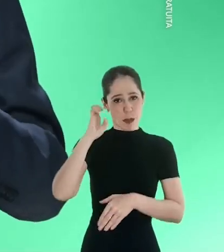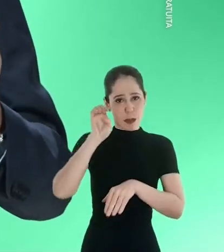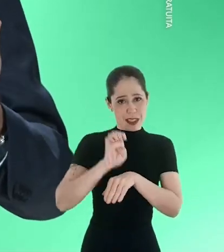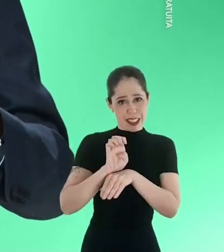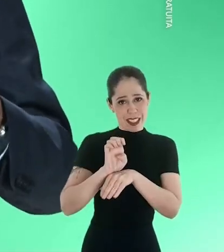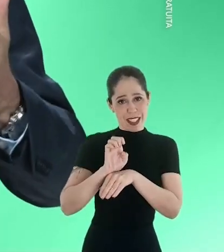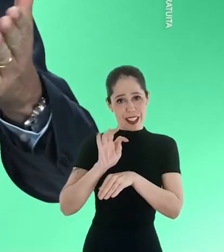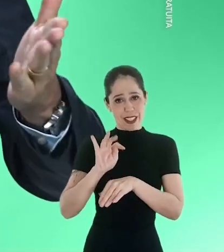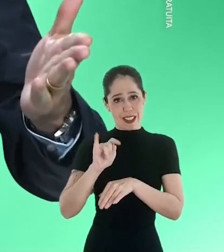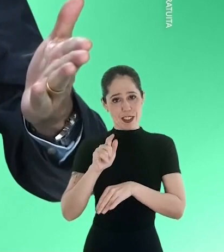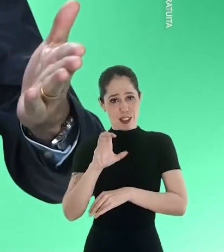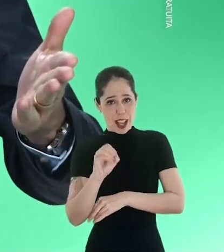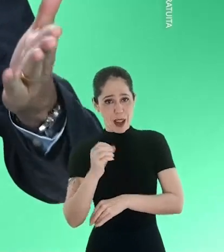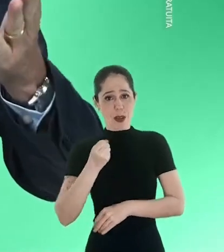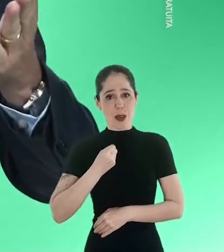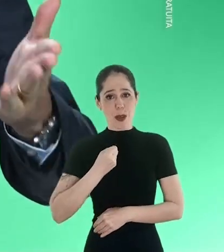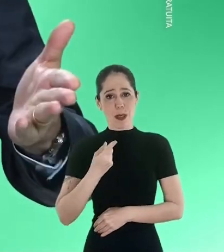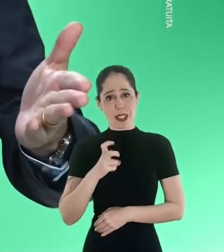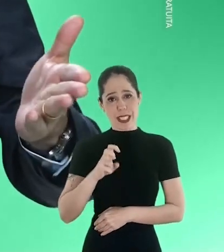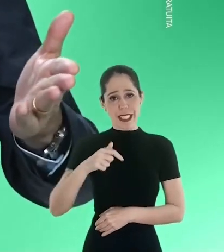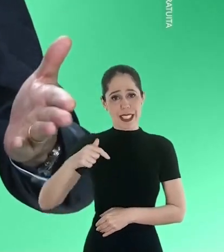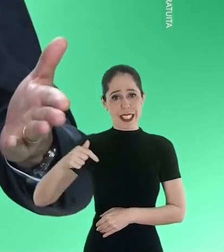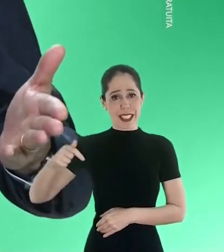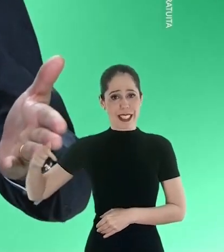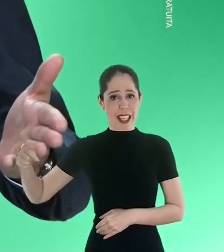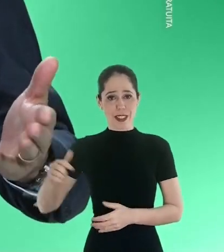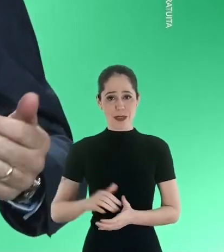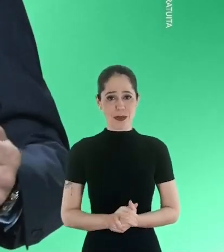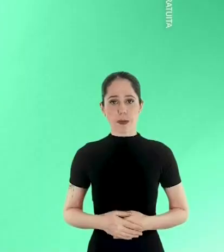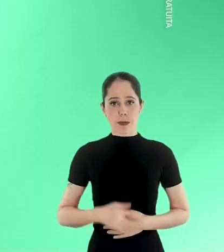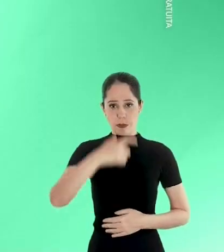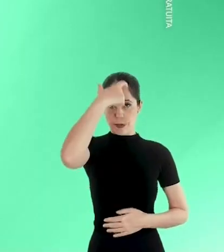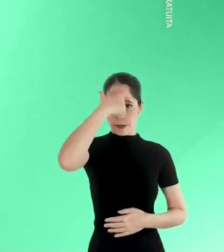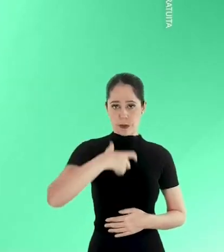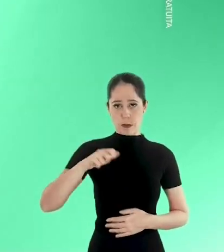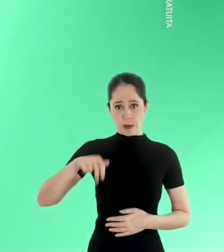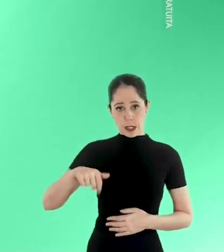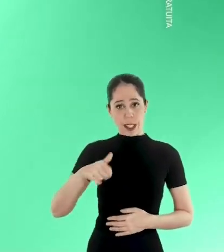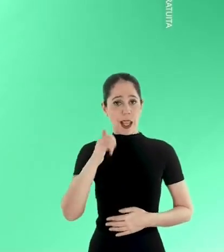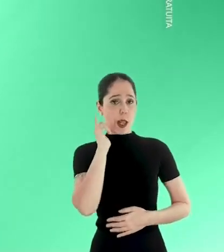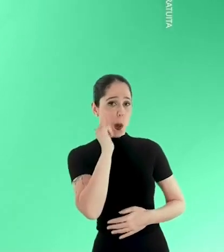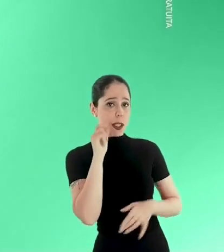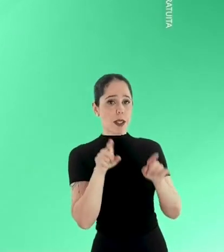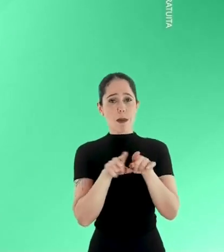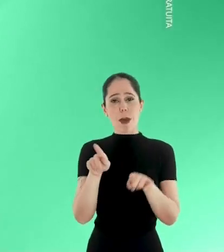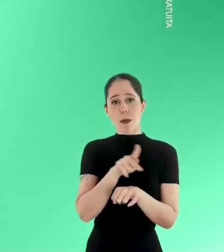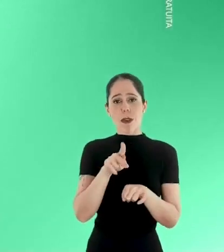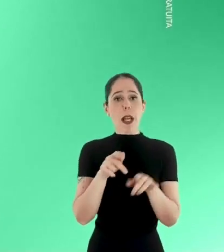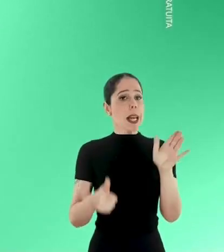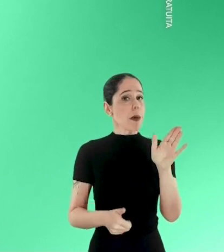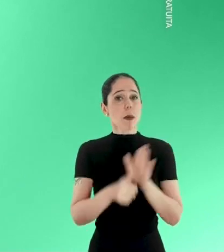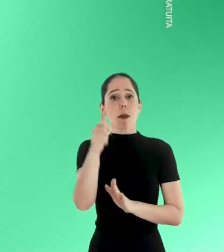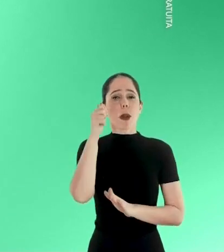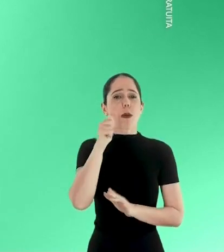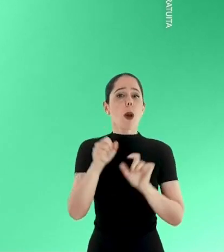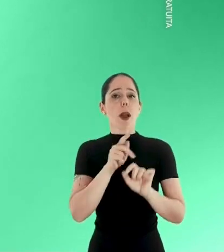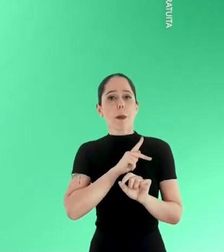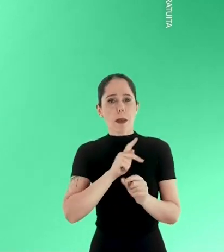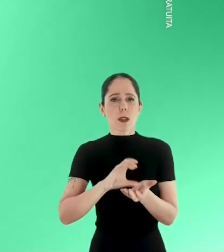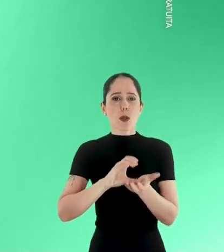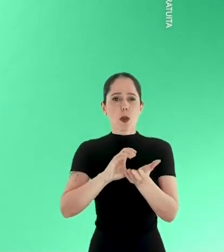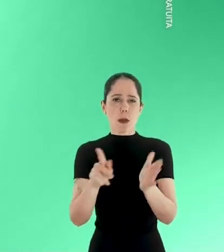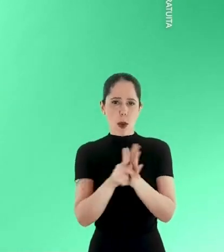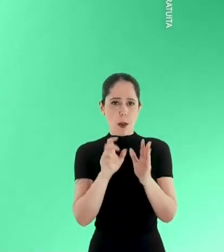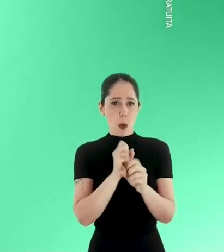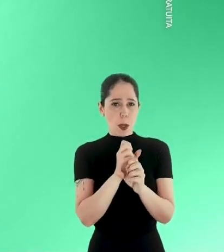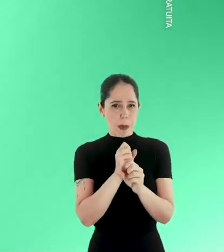Para deputado estadual, Thiago Simão, 15777. Sou Ana Tércia, contadora, professora universitária e a primeira